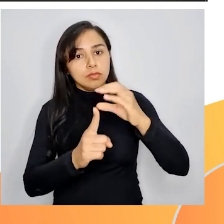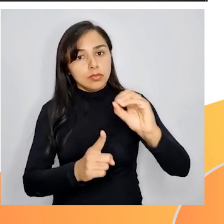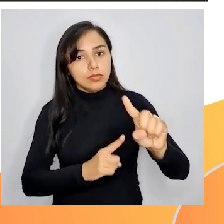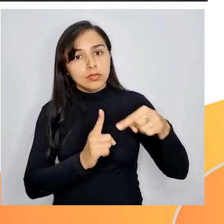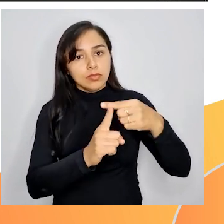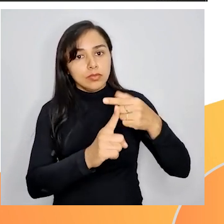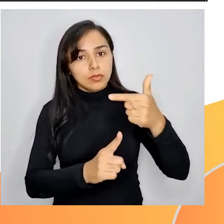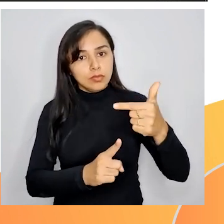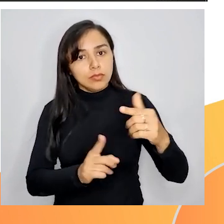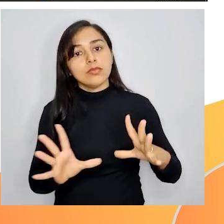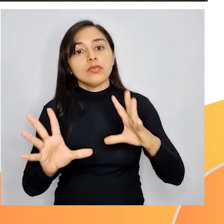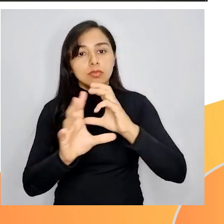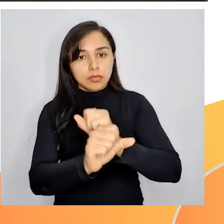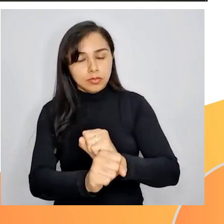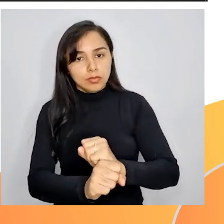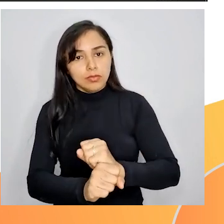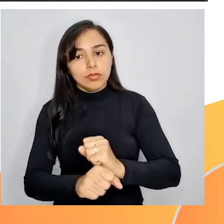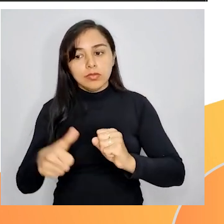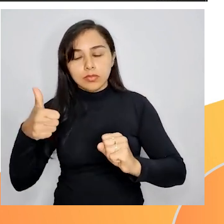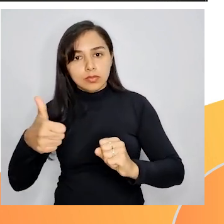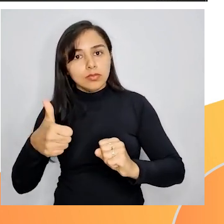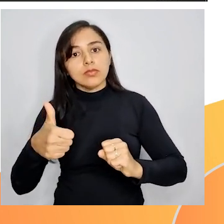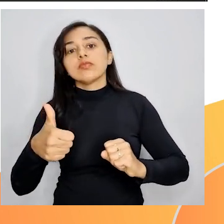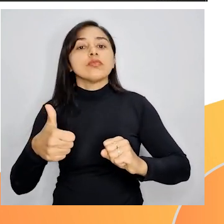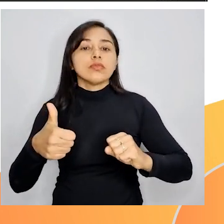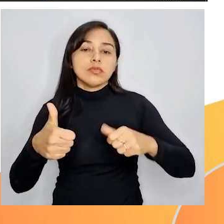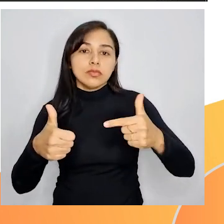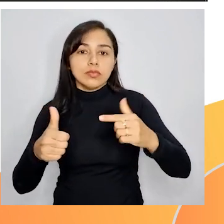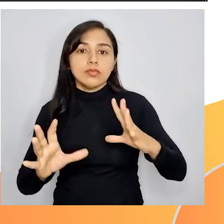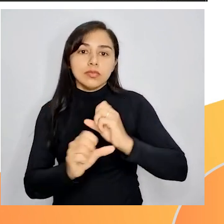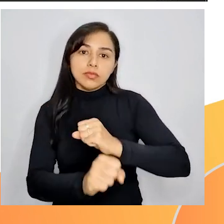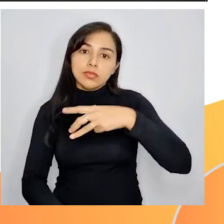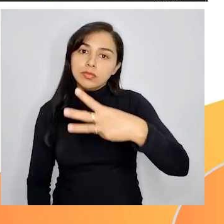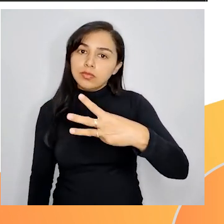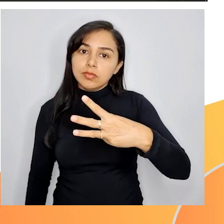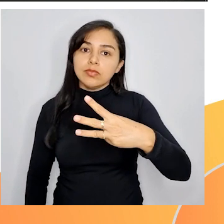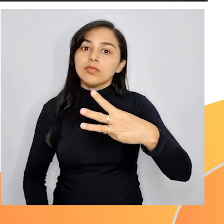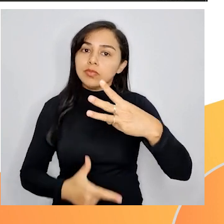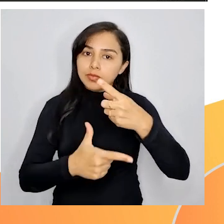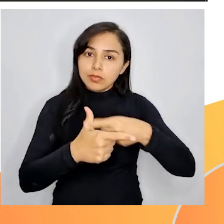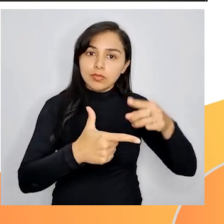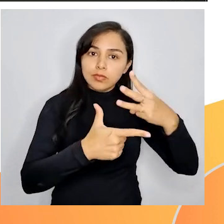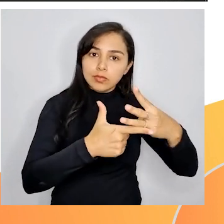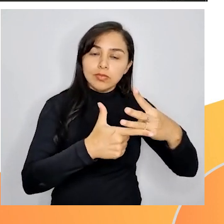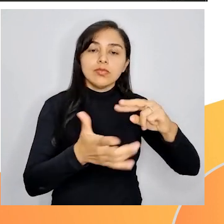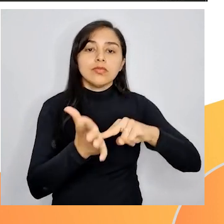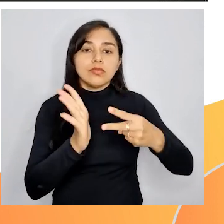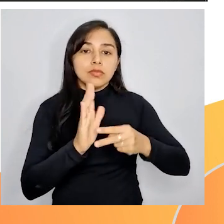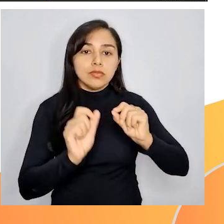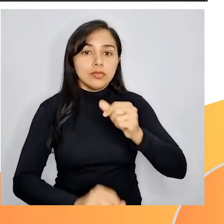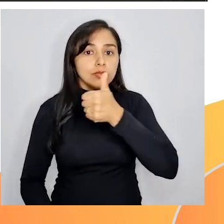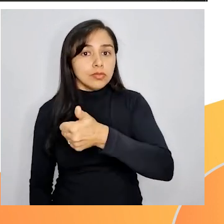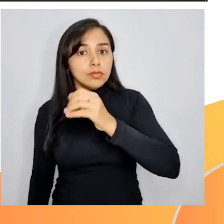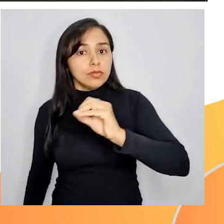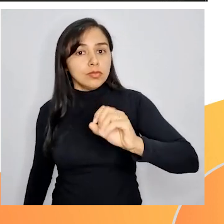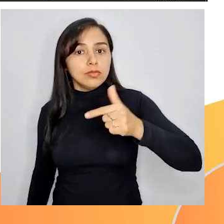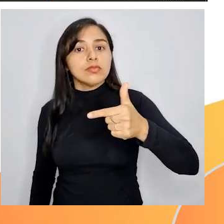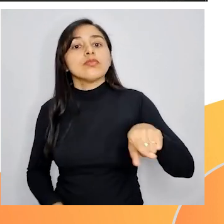0 e 2. Como a soma dá 3 e 3 é divisível por 3, 1.002 também será.